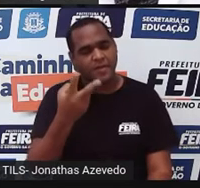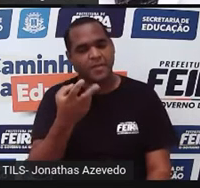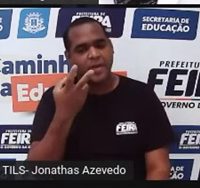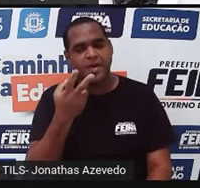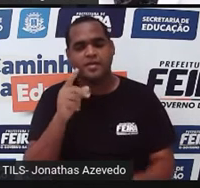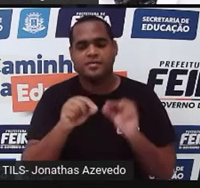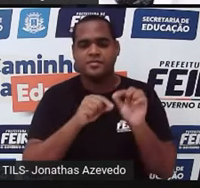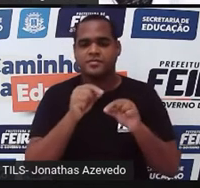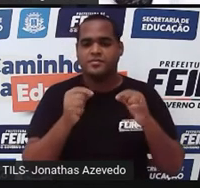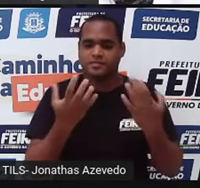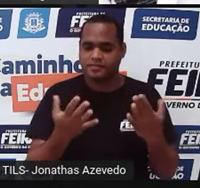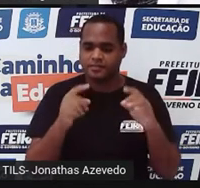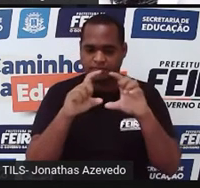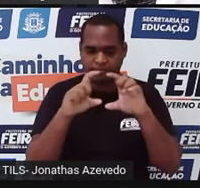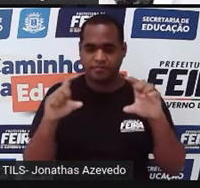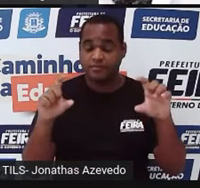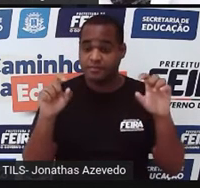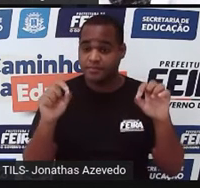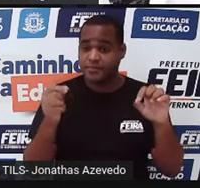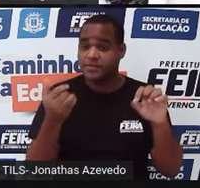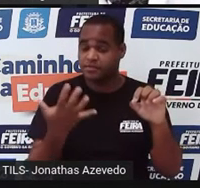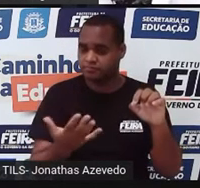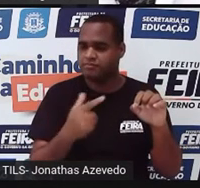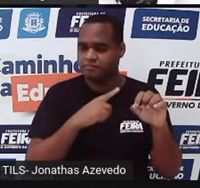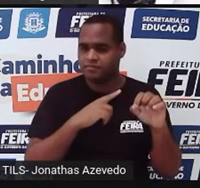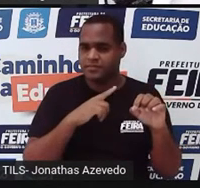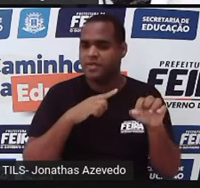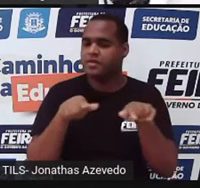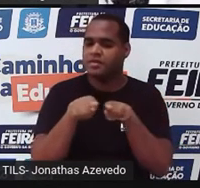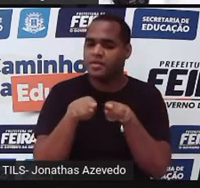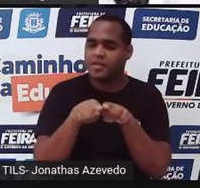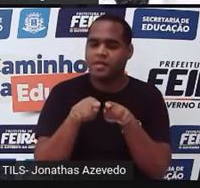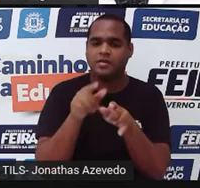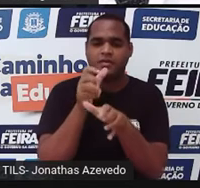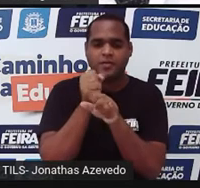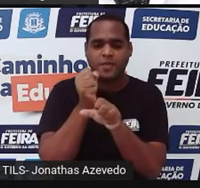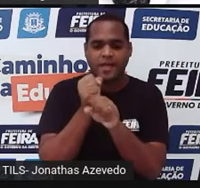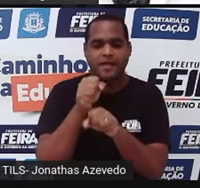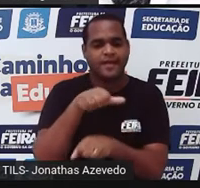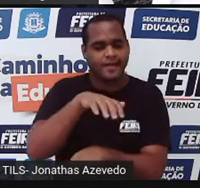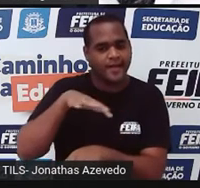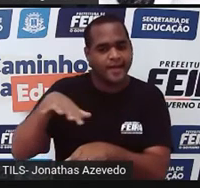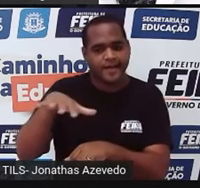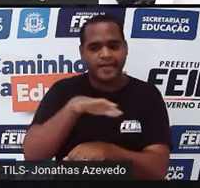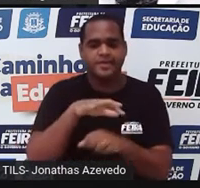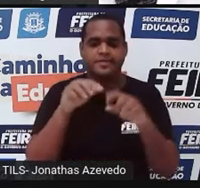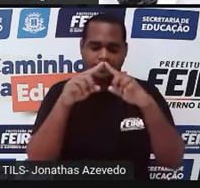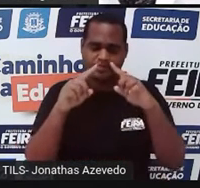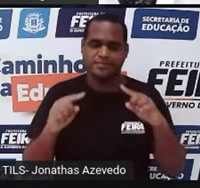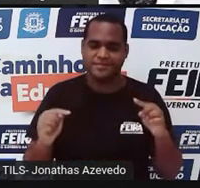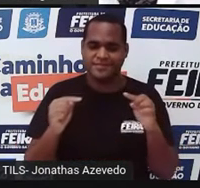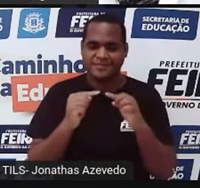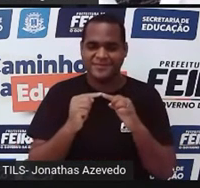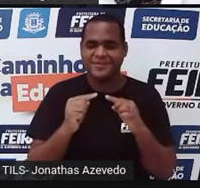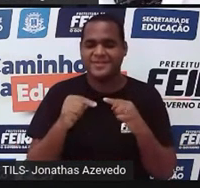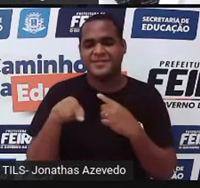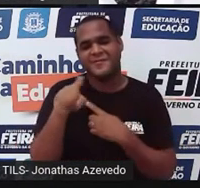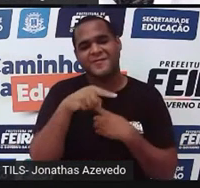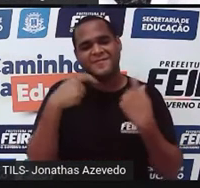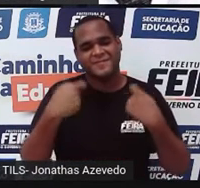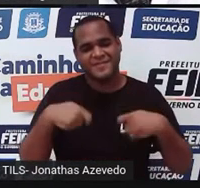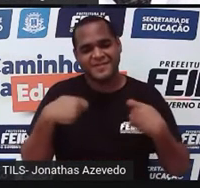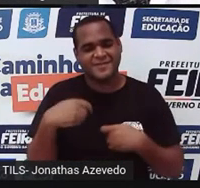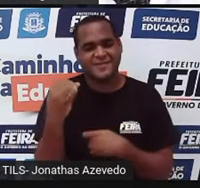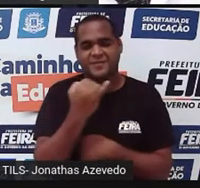área de retângulos. Já vimos cálculo de área de triângulos. E isso a gente precisa,